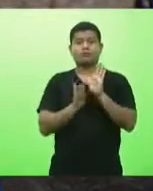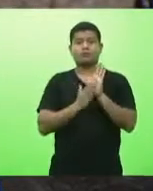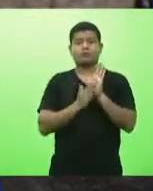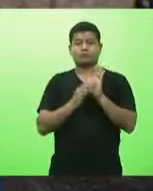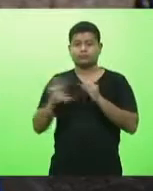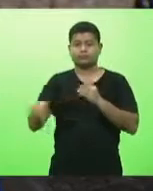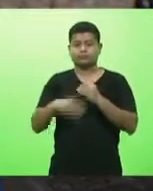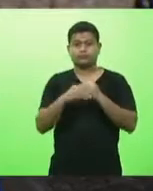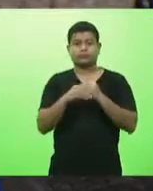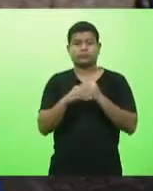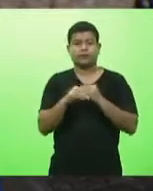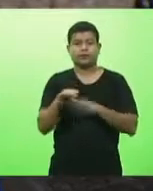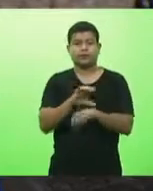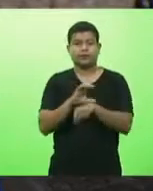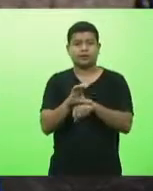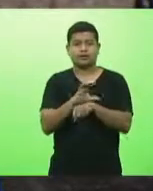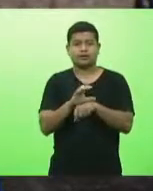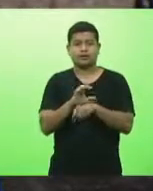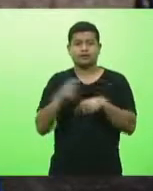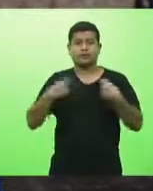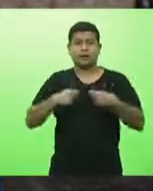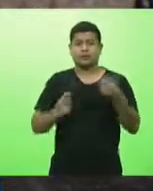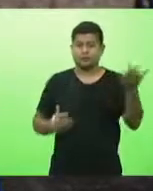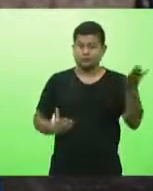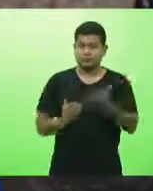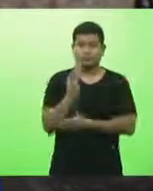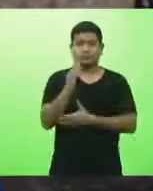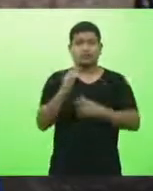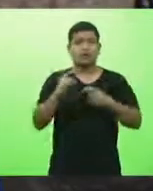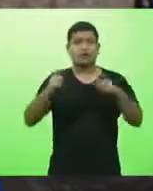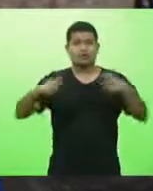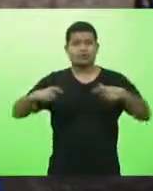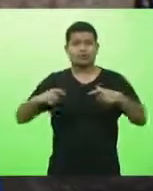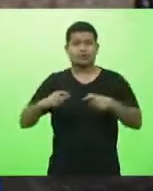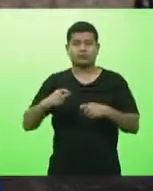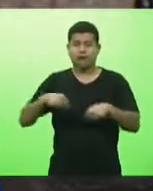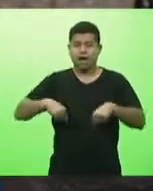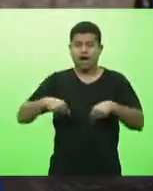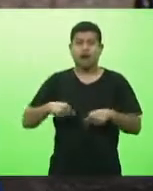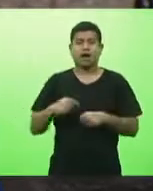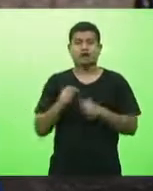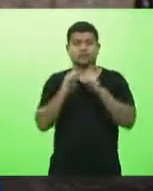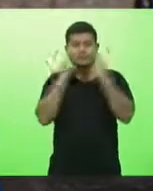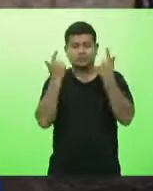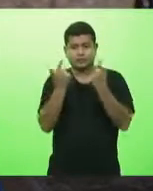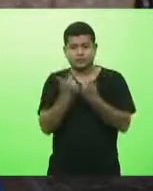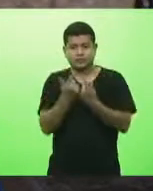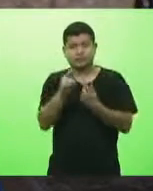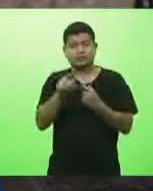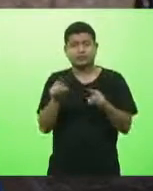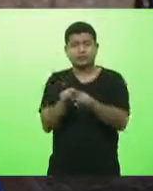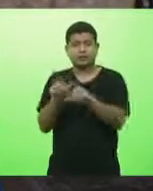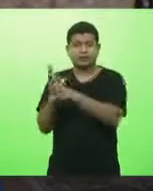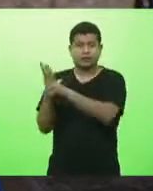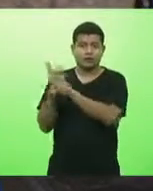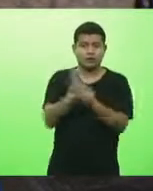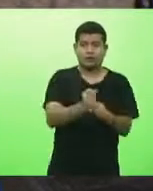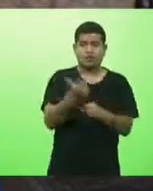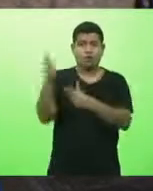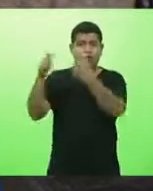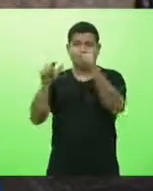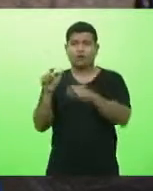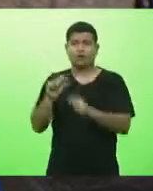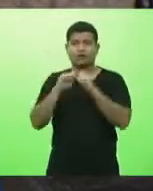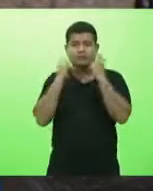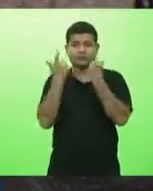ser aprovada em 14 assembleias já foi aprovada nesta assembleia legislativa também já foi aprovada na